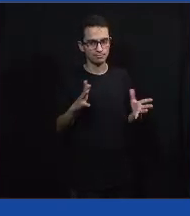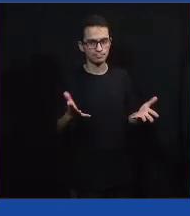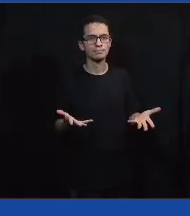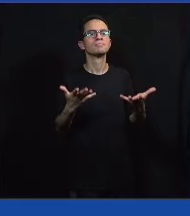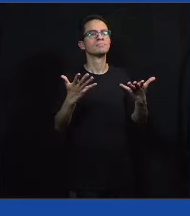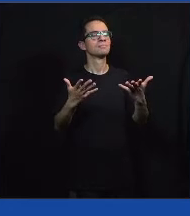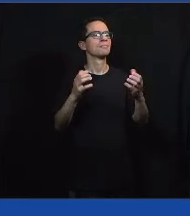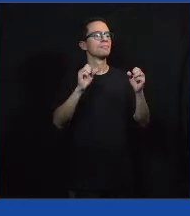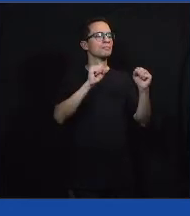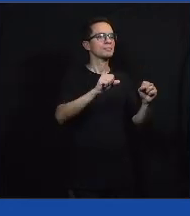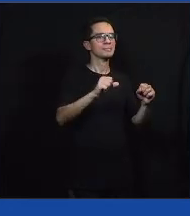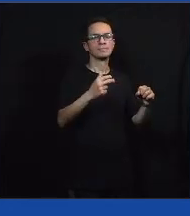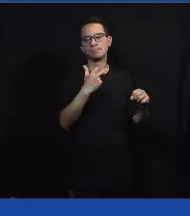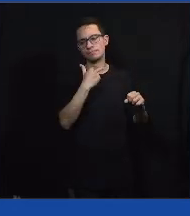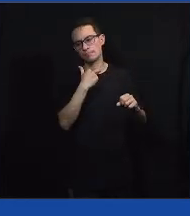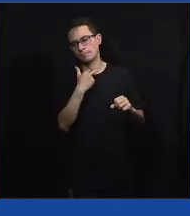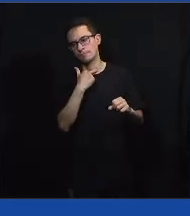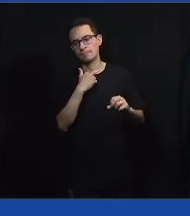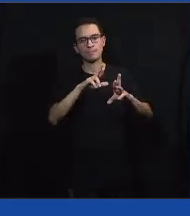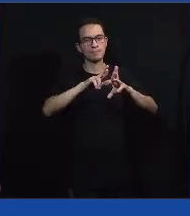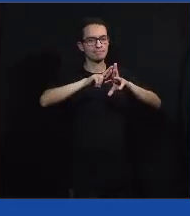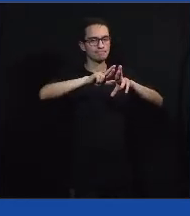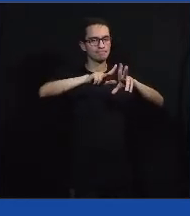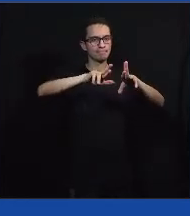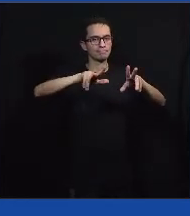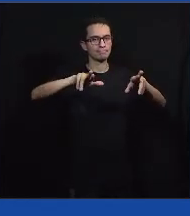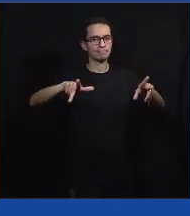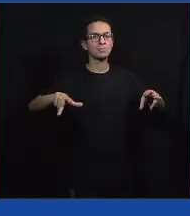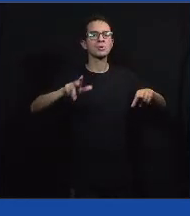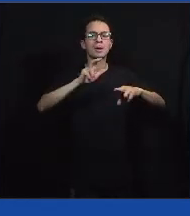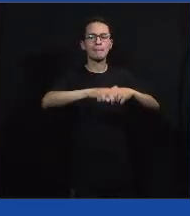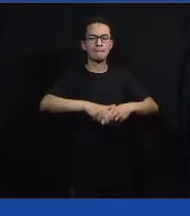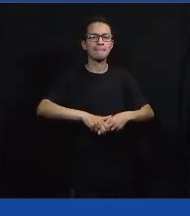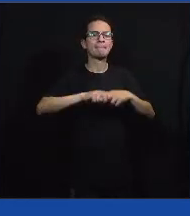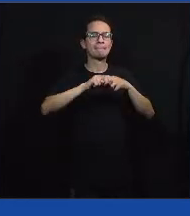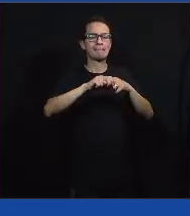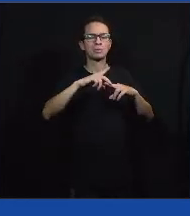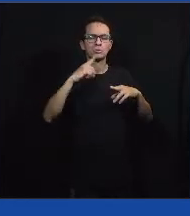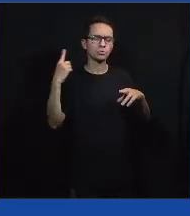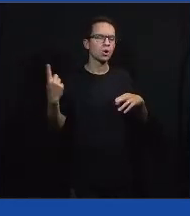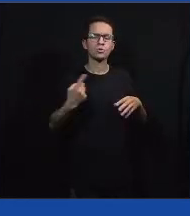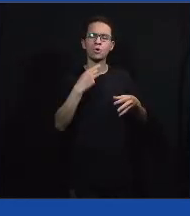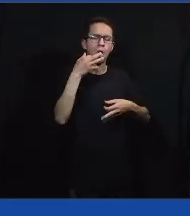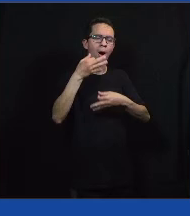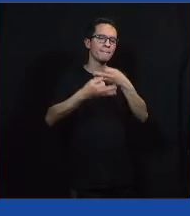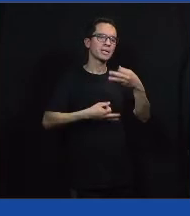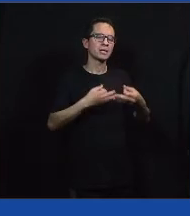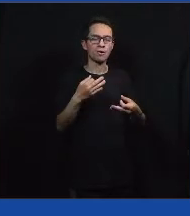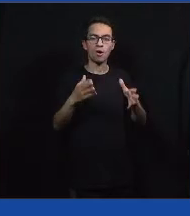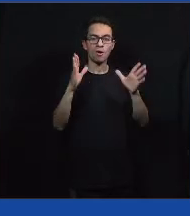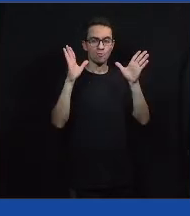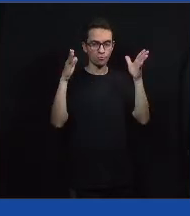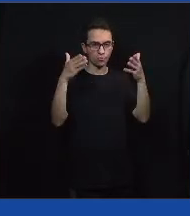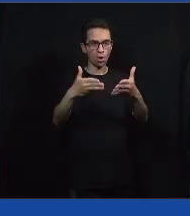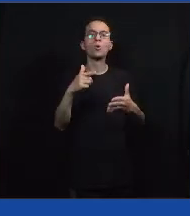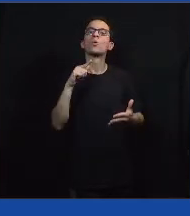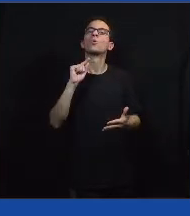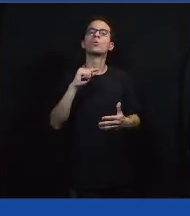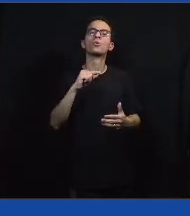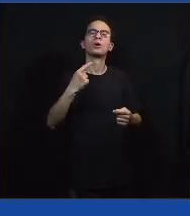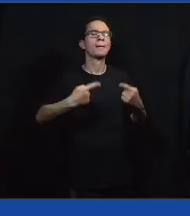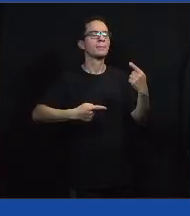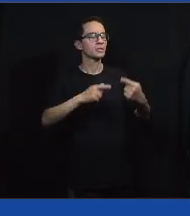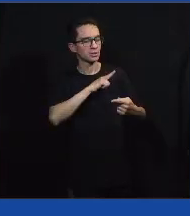podem, universidade pode fazer políticas públicas. Então, nesse caso, caberia a gente colocar. Claro que a gente sempre acaba focando na política